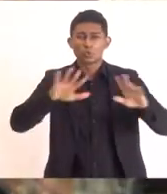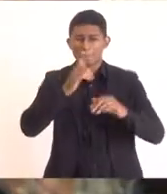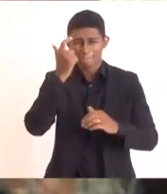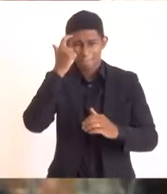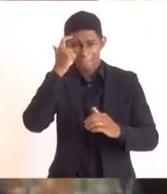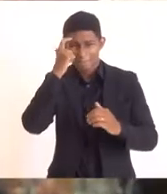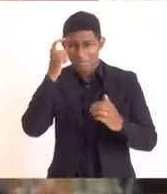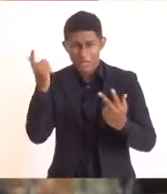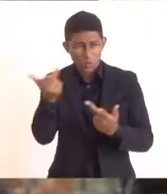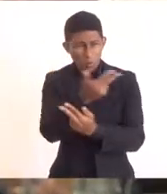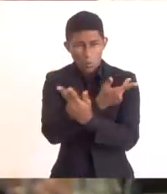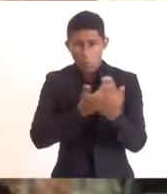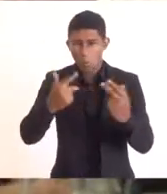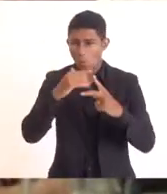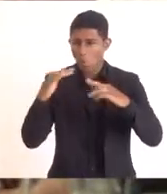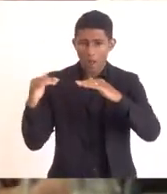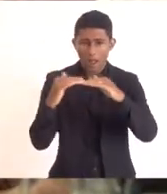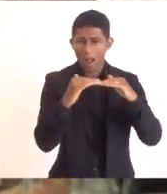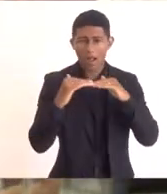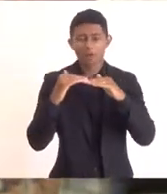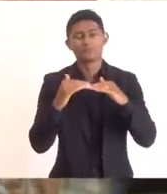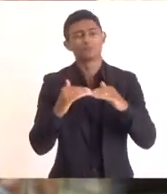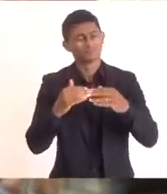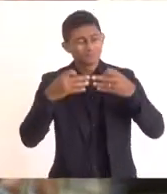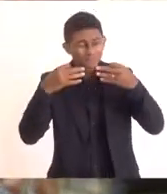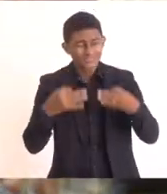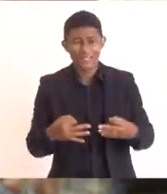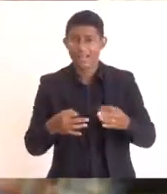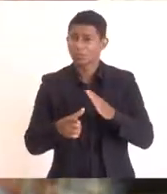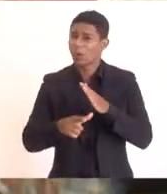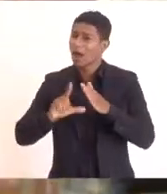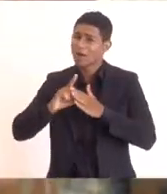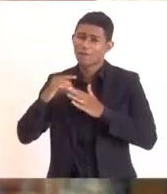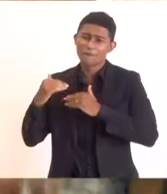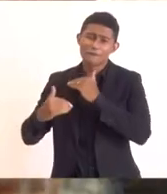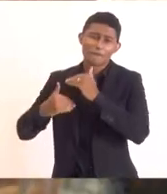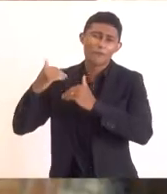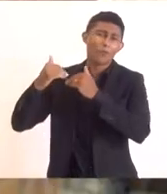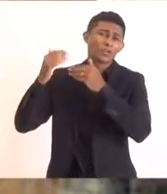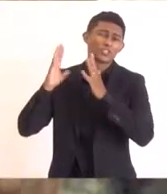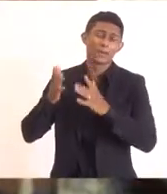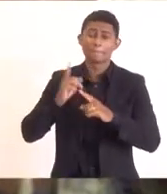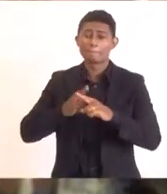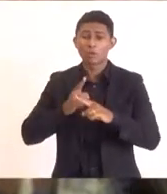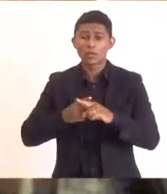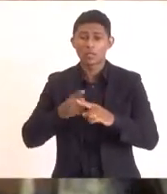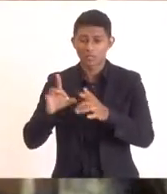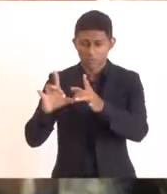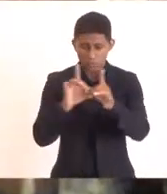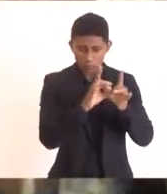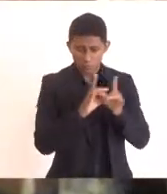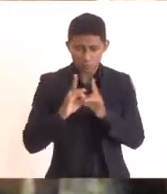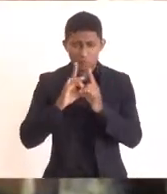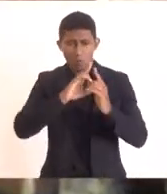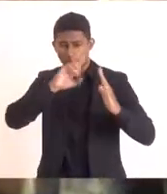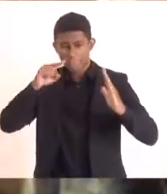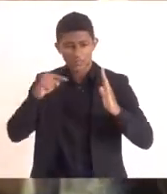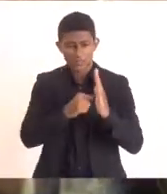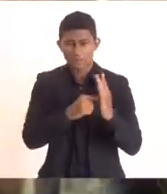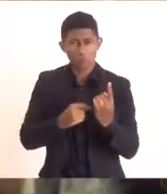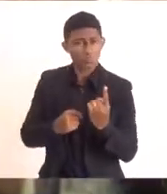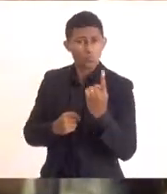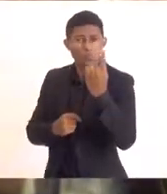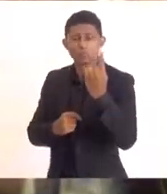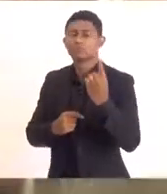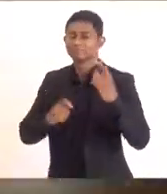certeza a gente teria evoluído há mais tempo, porque quando a gente se une em prol de um único objetivo, as coisas